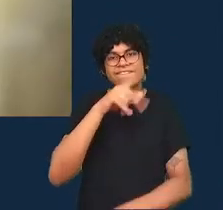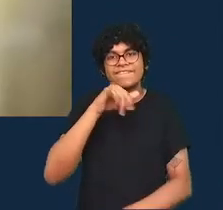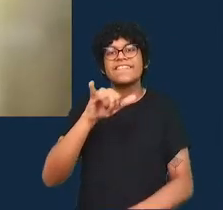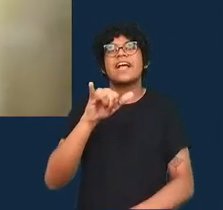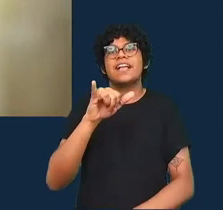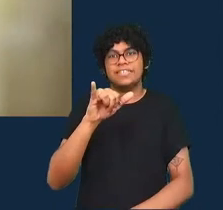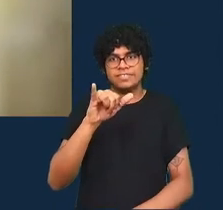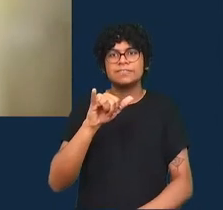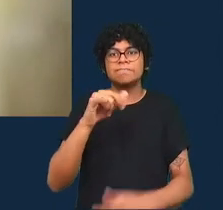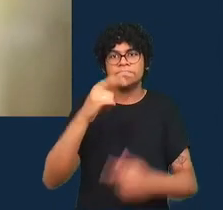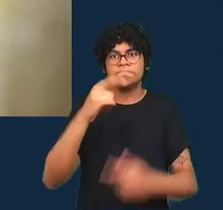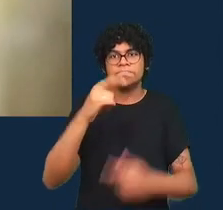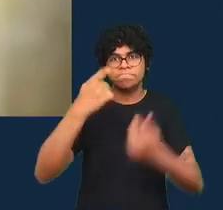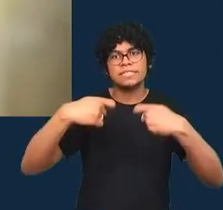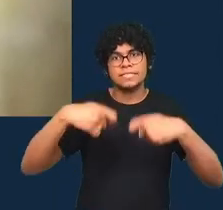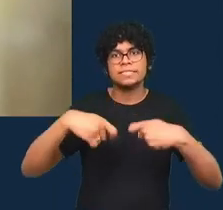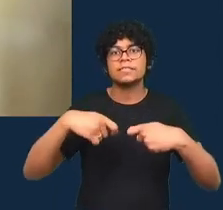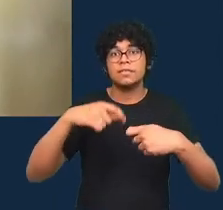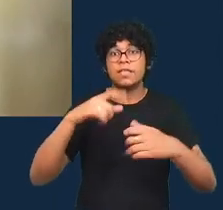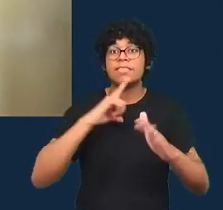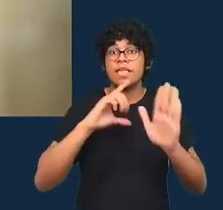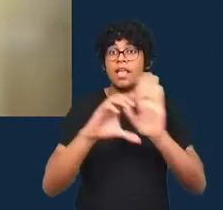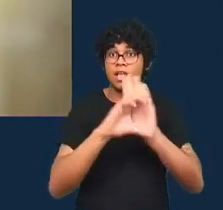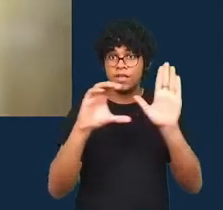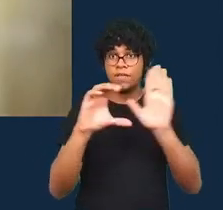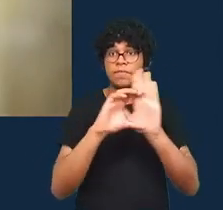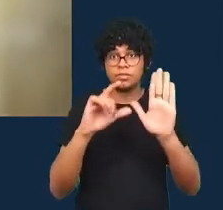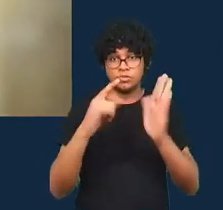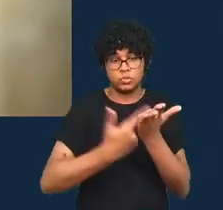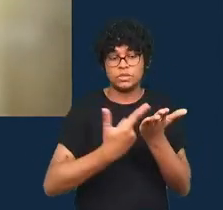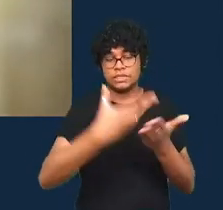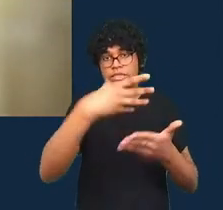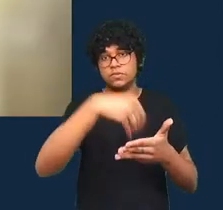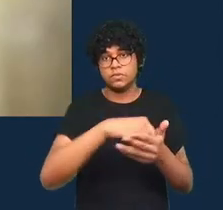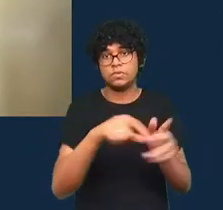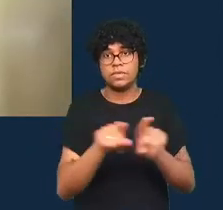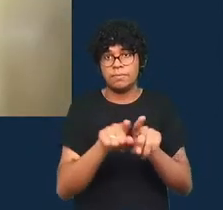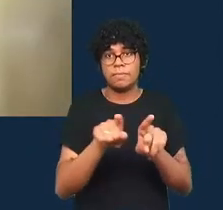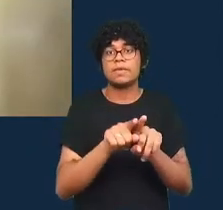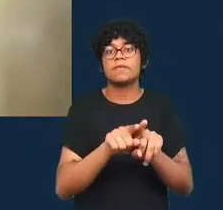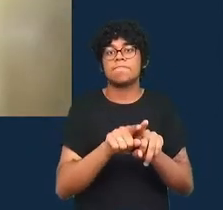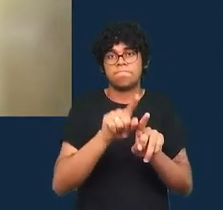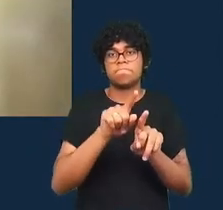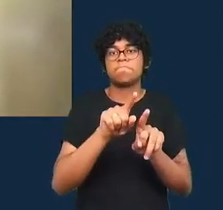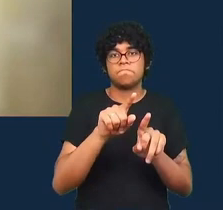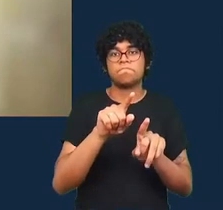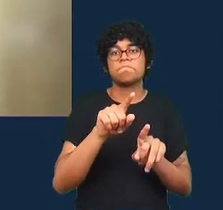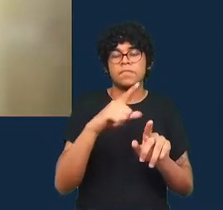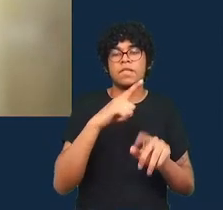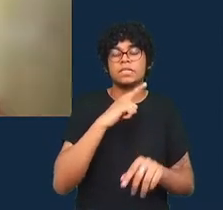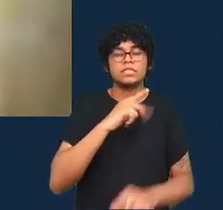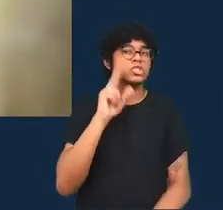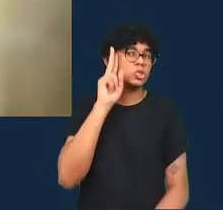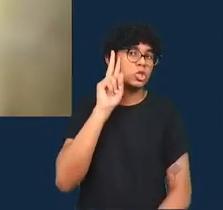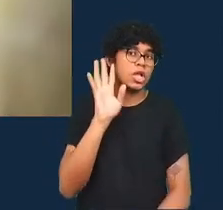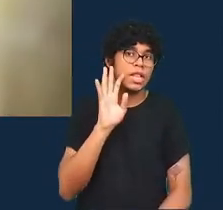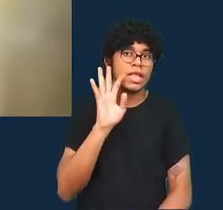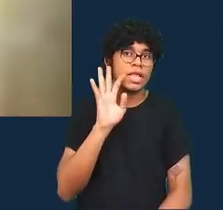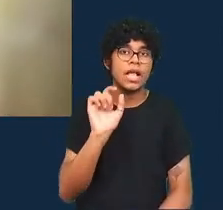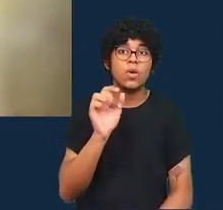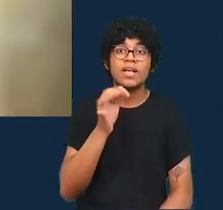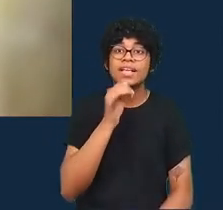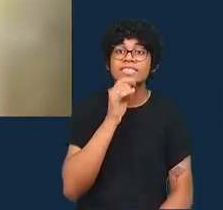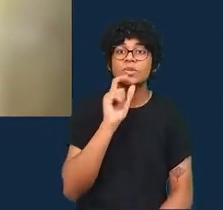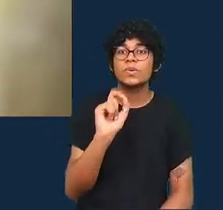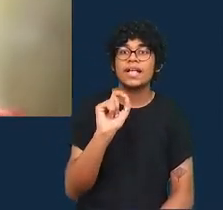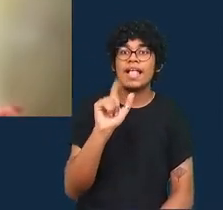capítulos desse livro que oferece uma história bem bacana disso de Cayman Barr que eu dei o exemplo disso onde o jornalista